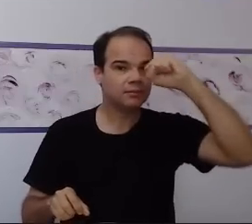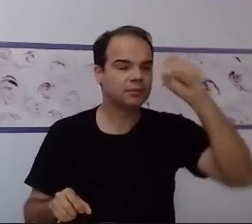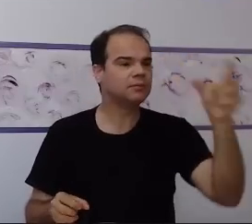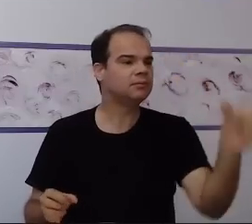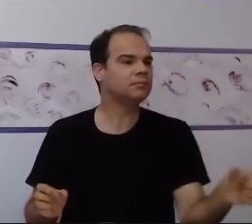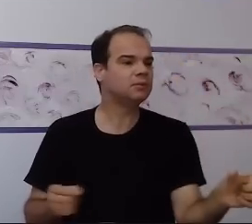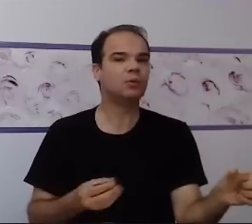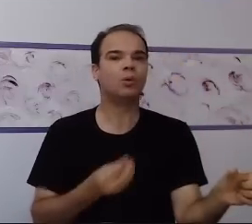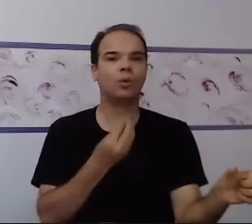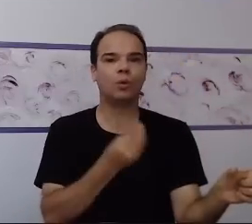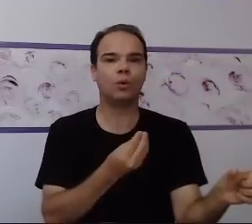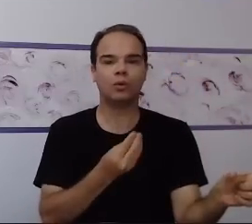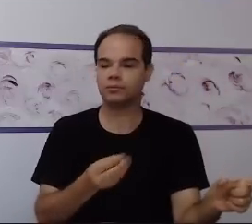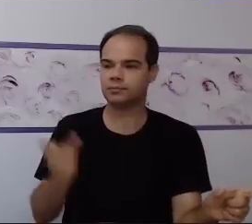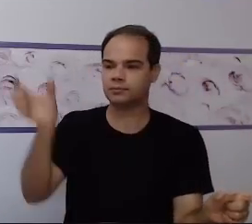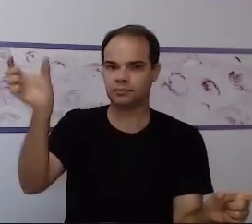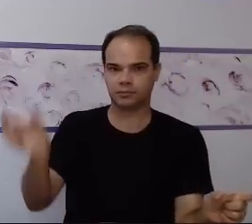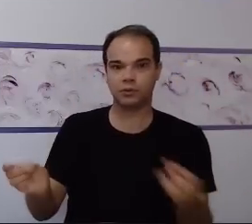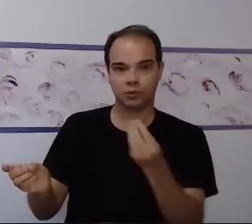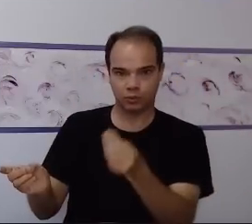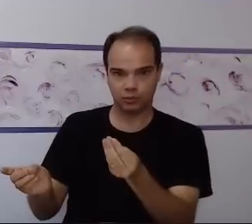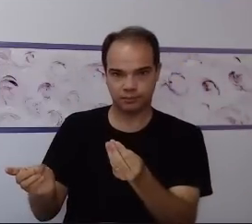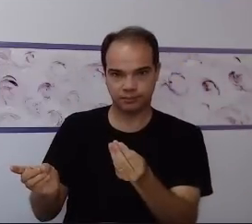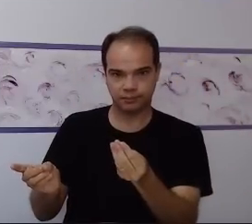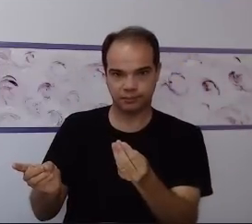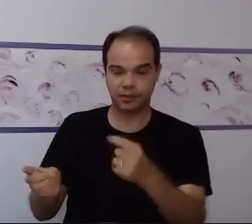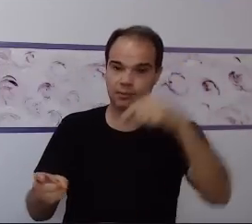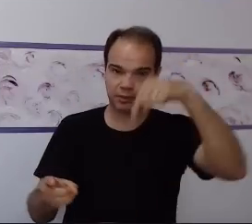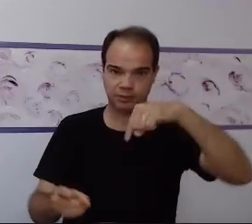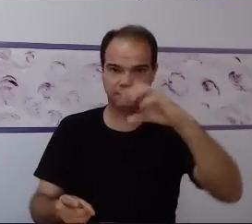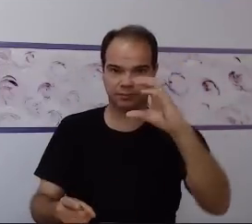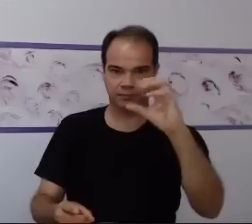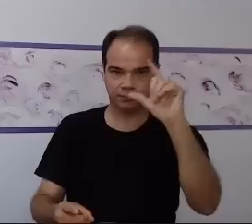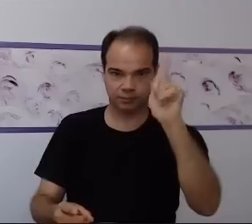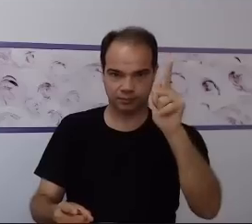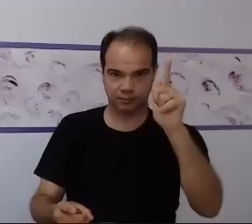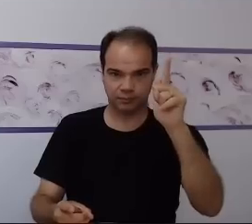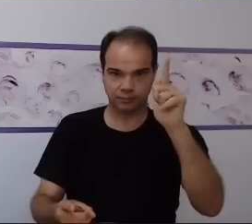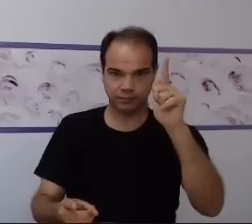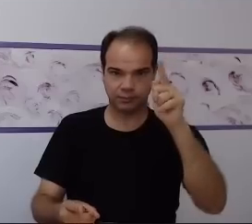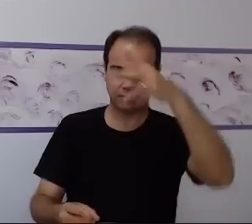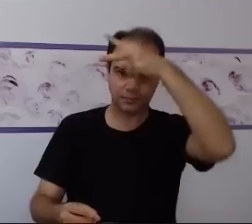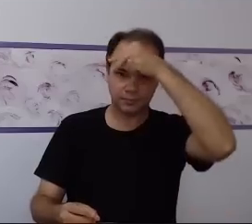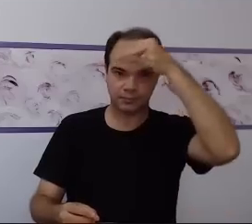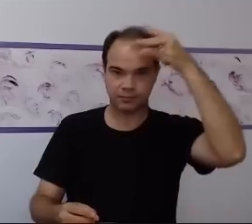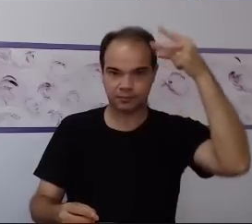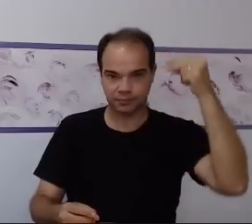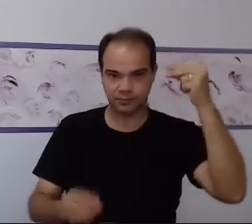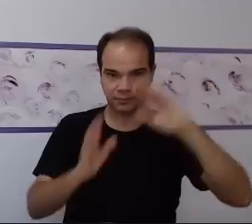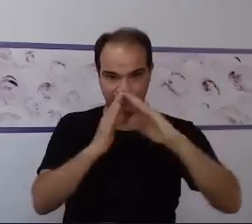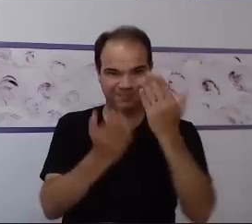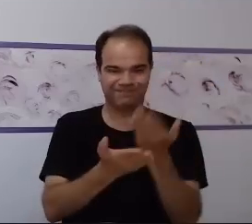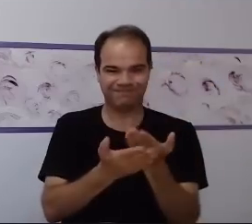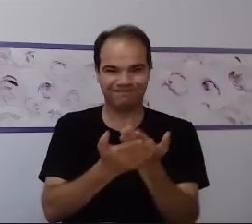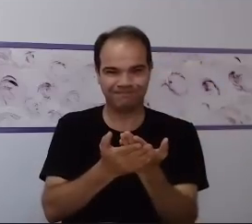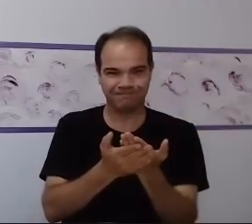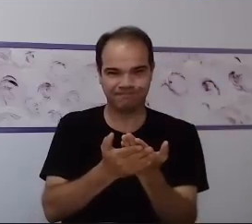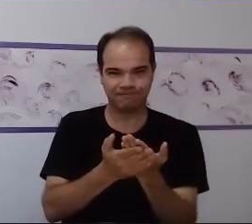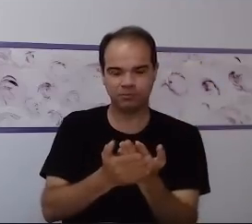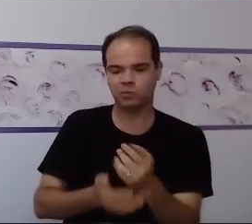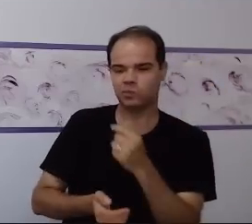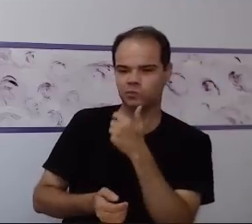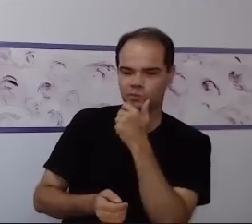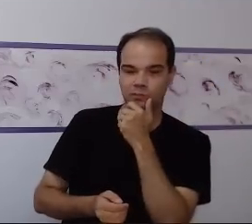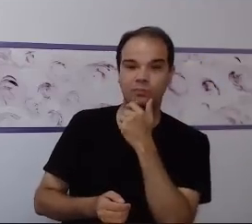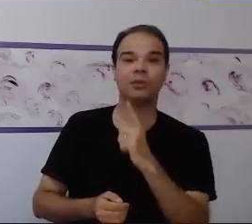isso ocorra dentro da rede municipal, nós temos mecanismos de investigação. Nós temos aí